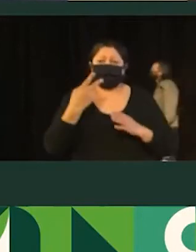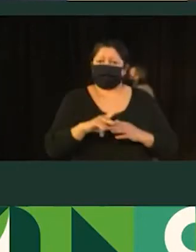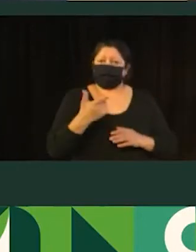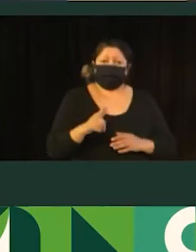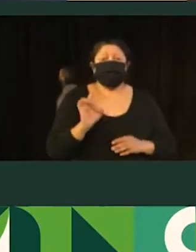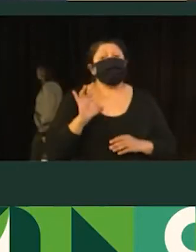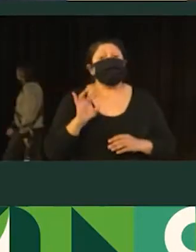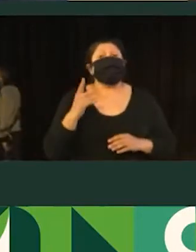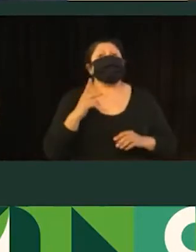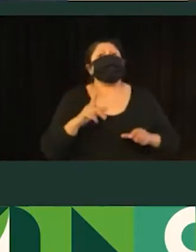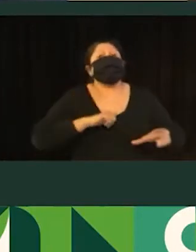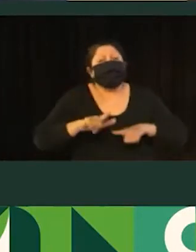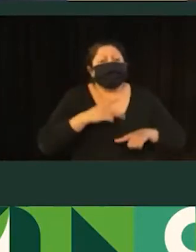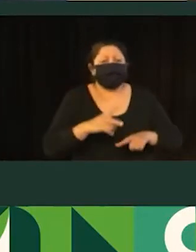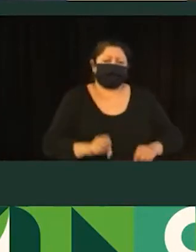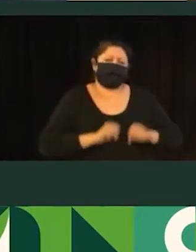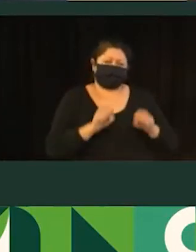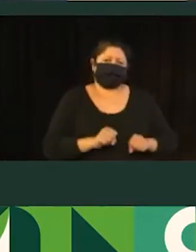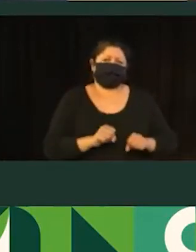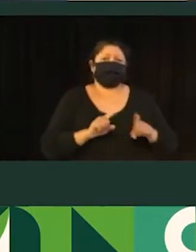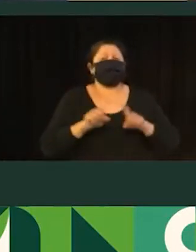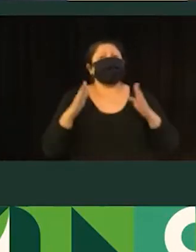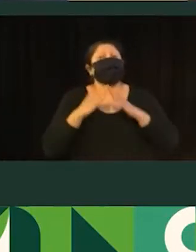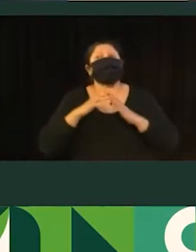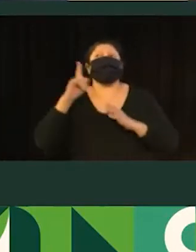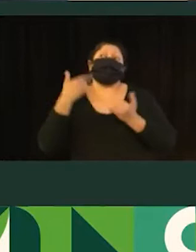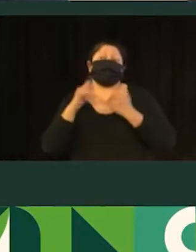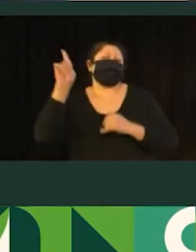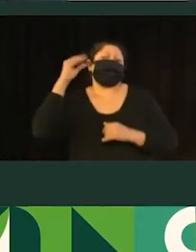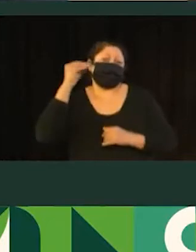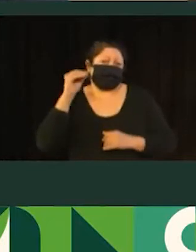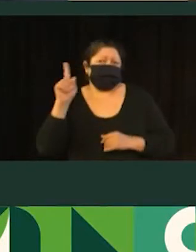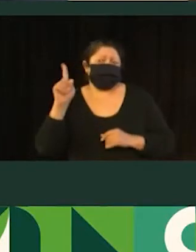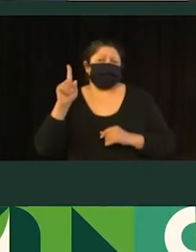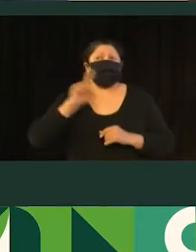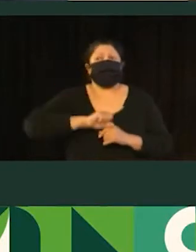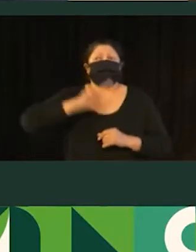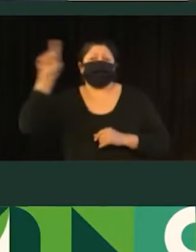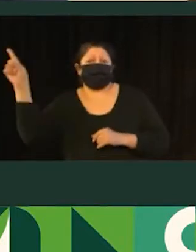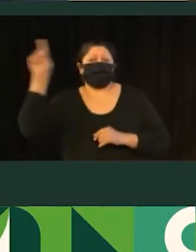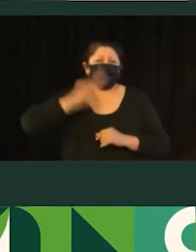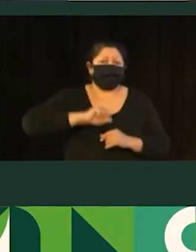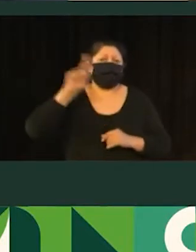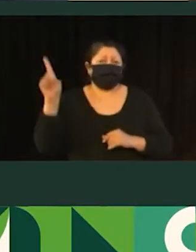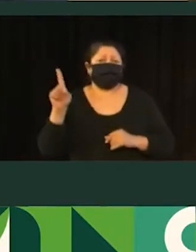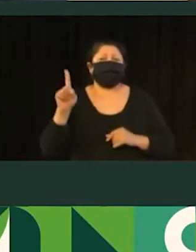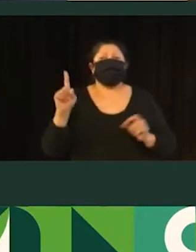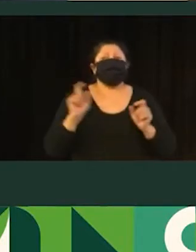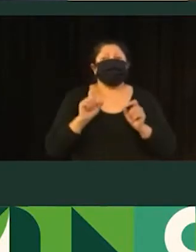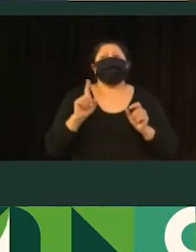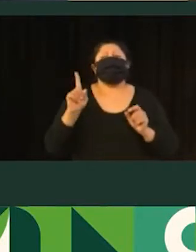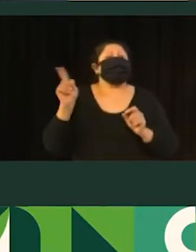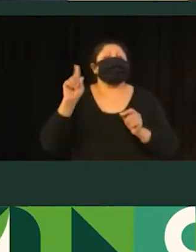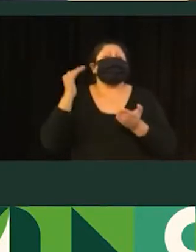que trabalham em canoas, mas, eventualmente, moram em Porto Alegre. Essas viagens, elas passam por canoas, mas elas não seriam pegas